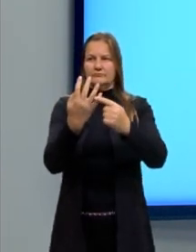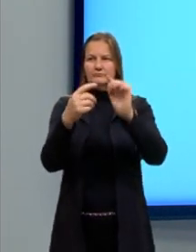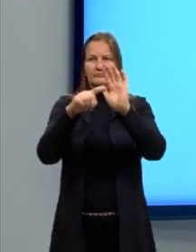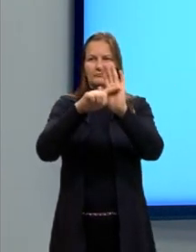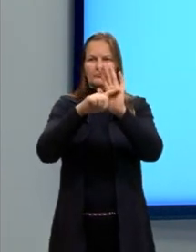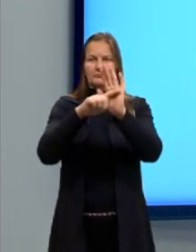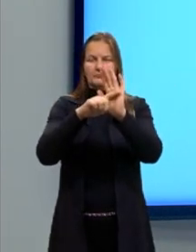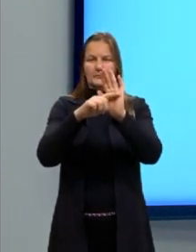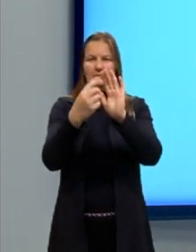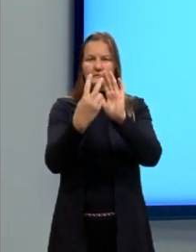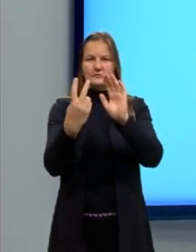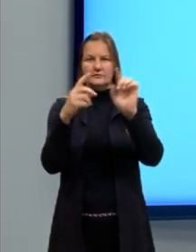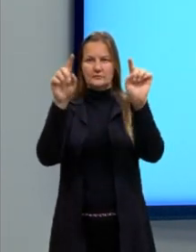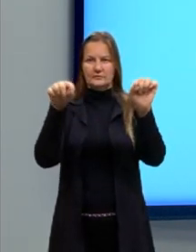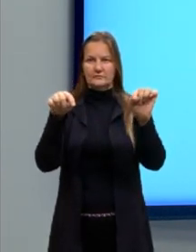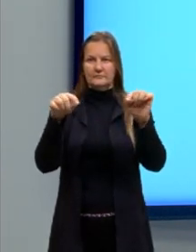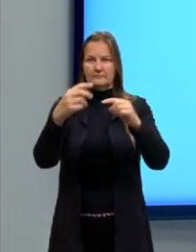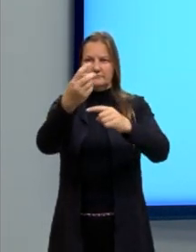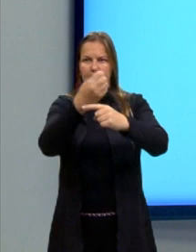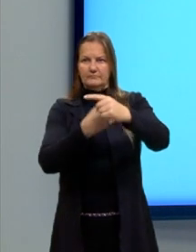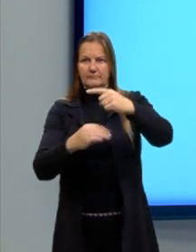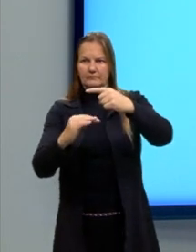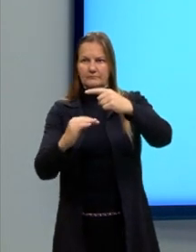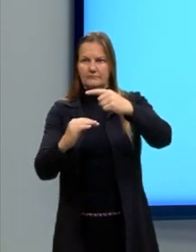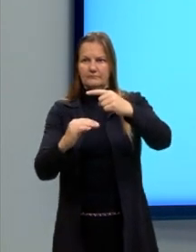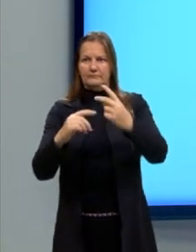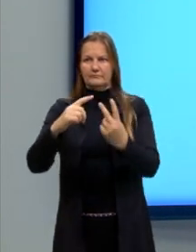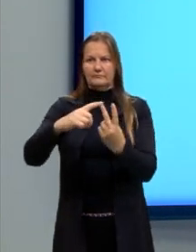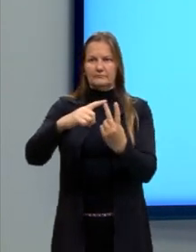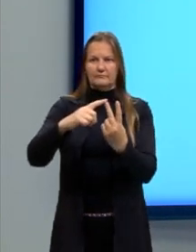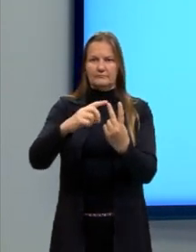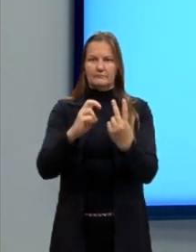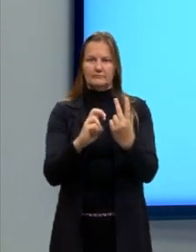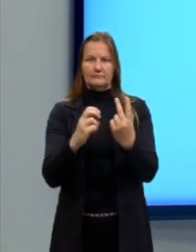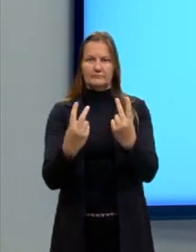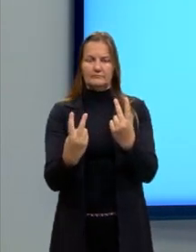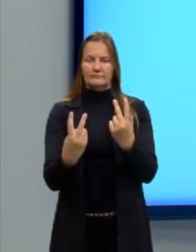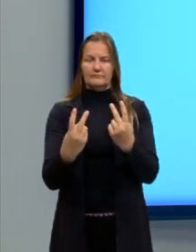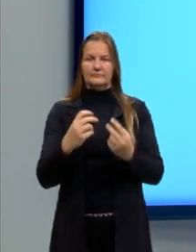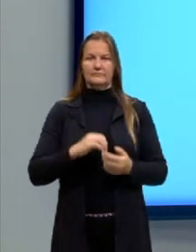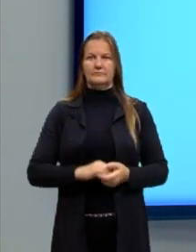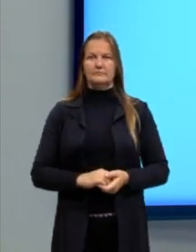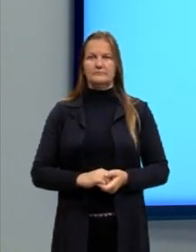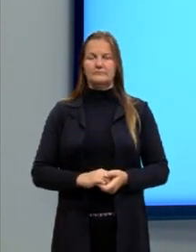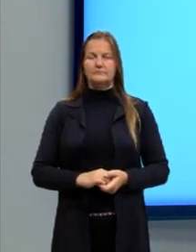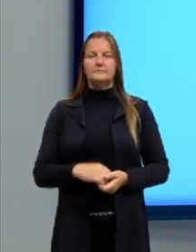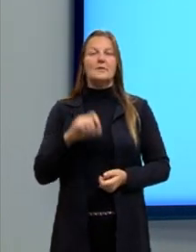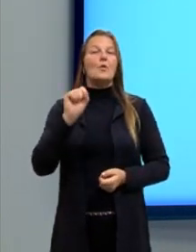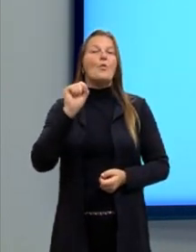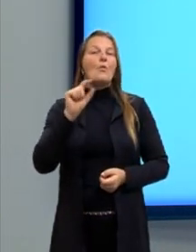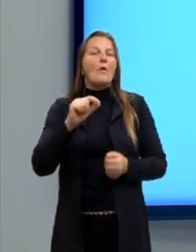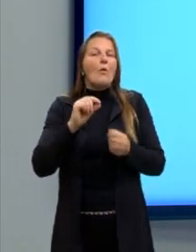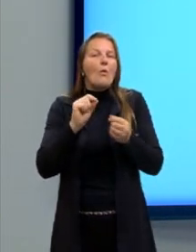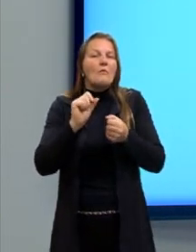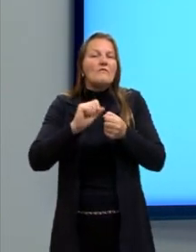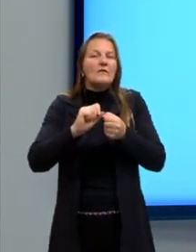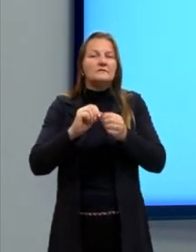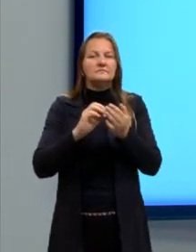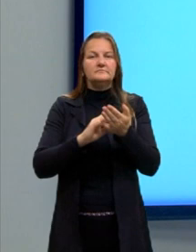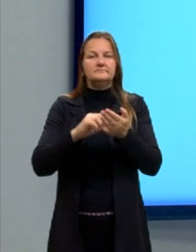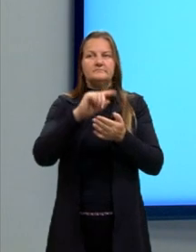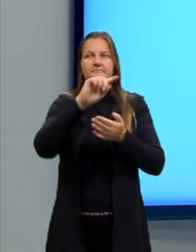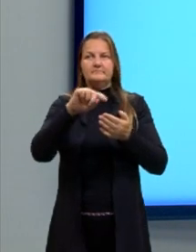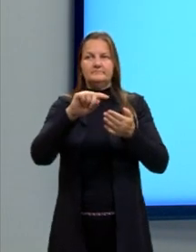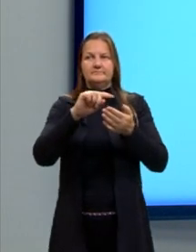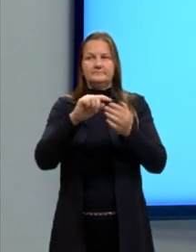menos 22 sobre raiz quadrada de 52. Qual é o primeiro passo? Eliminar